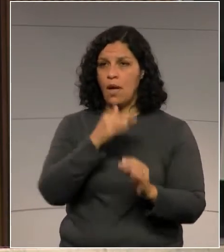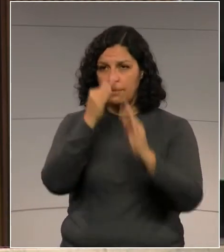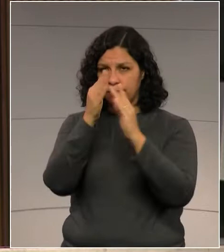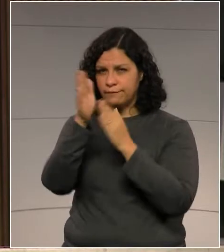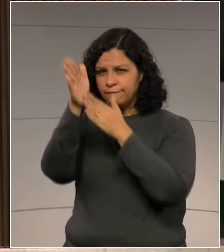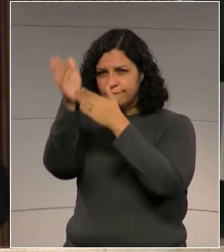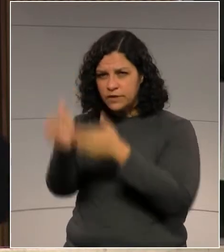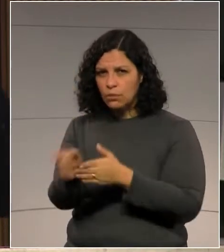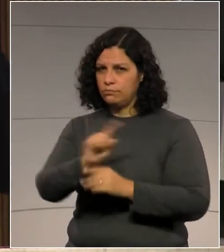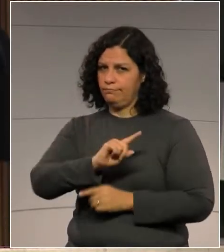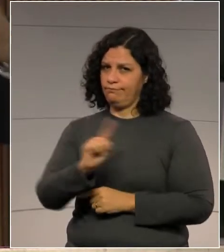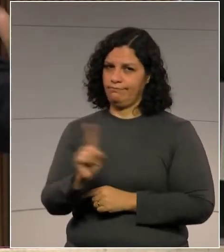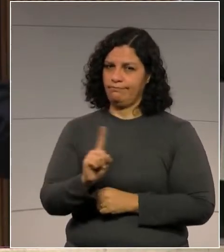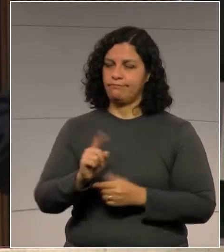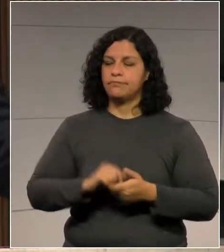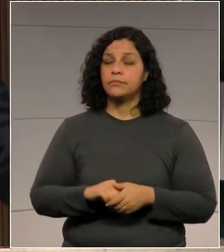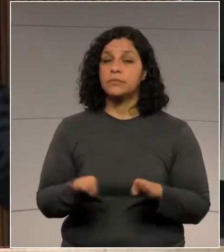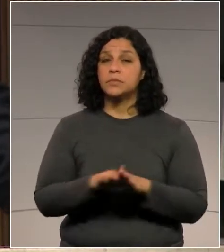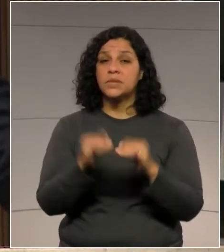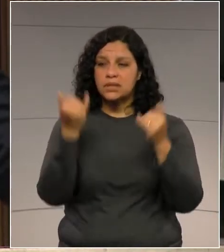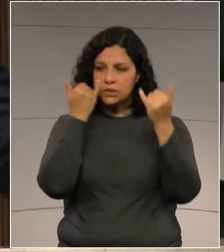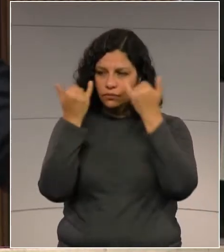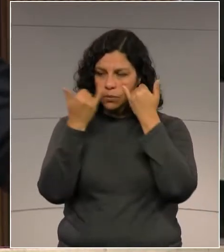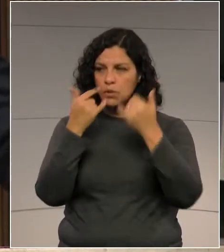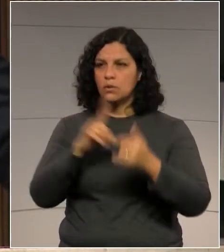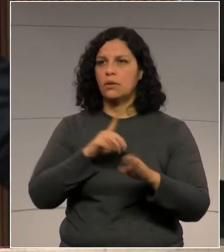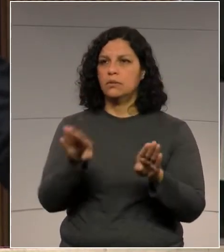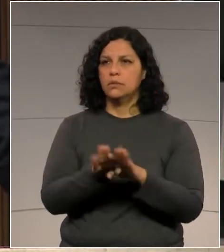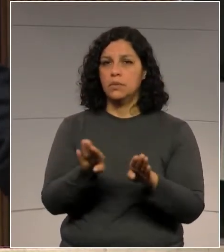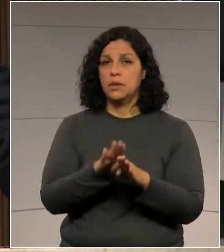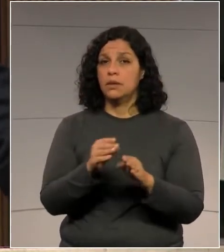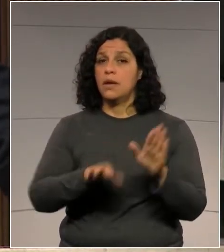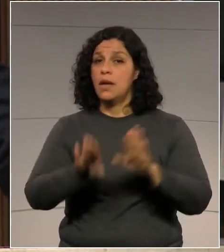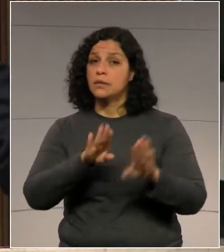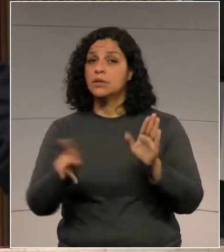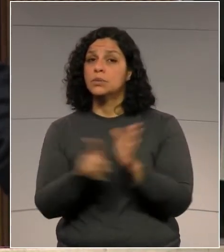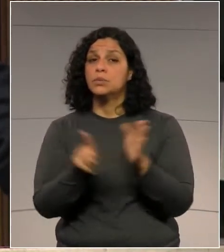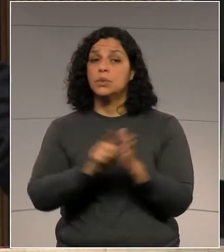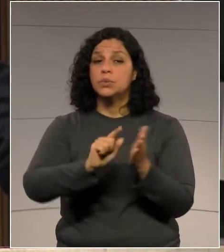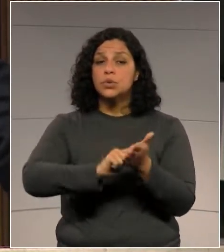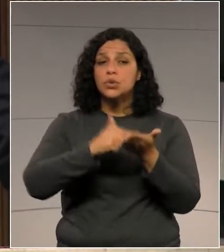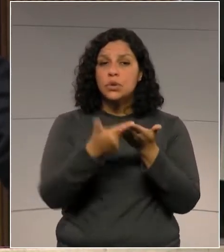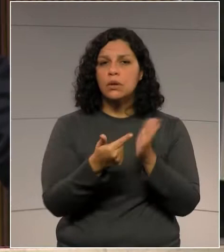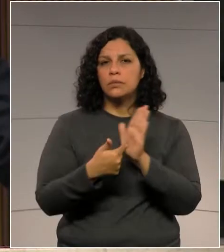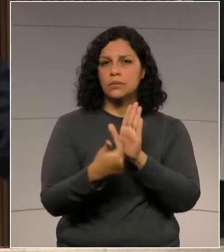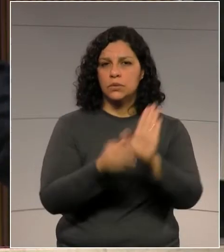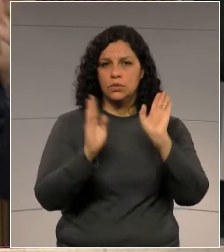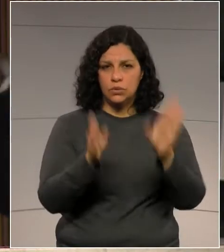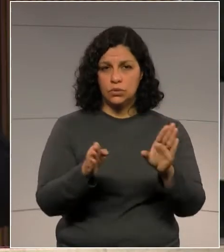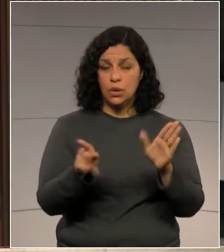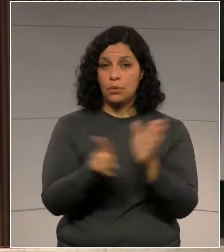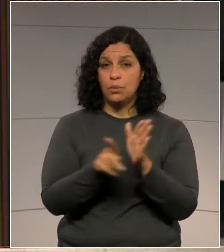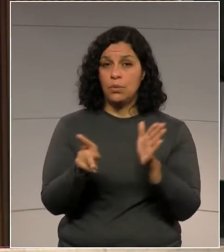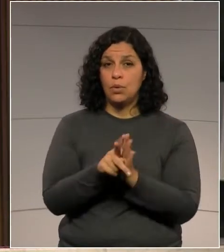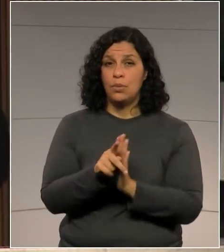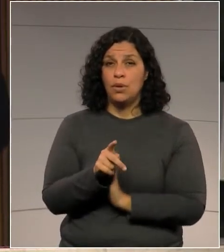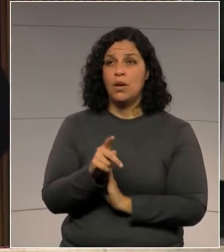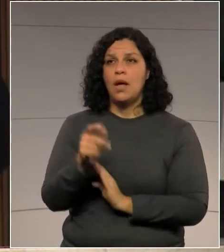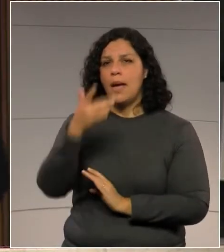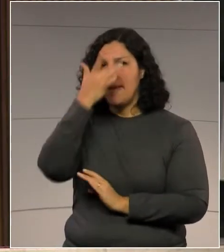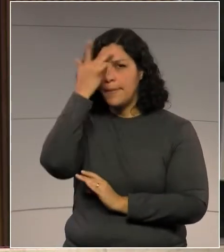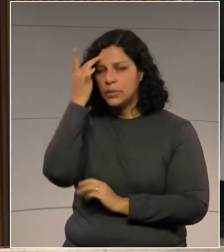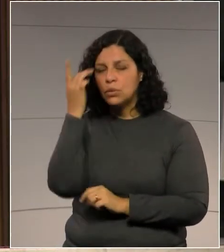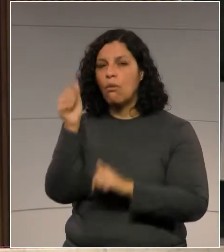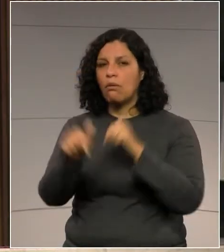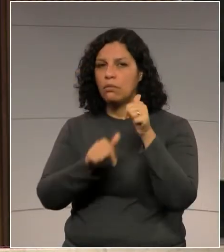Outra informação dada, inclusive, muitas vezes reproduzida pela imprensa, de que o ente federado tem a